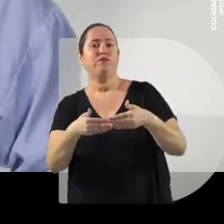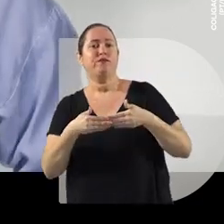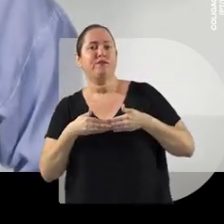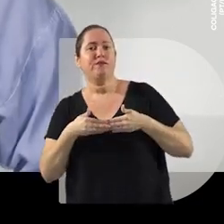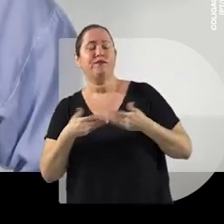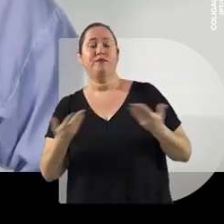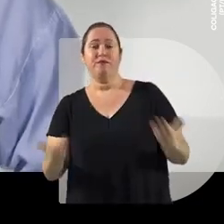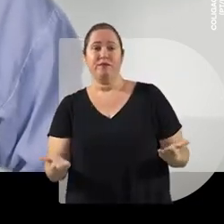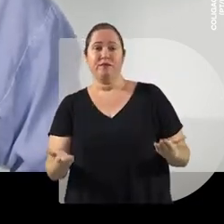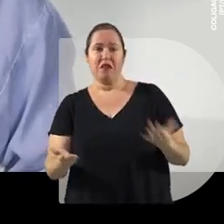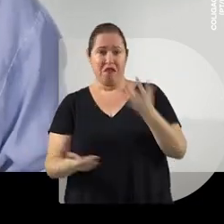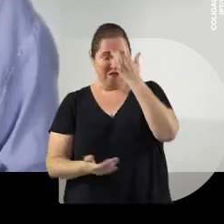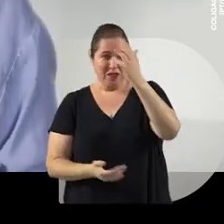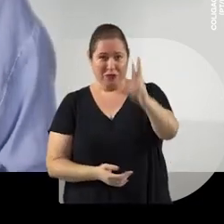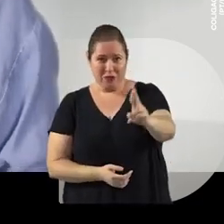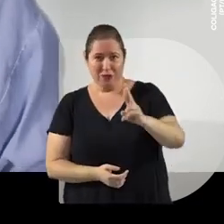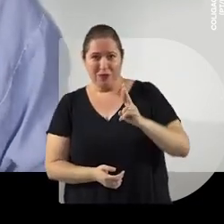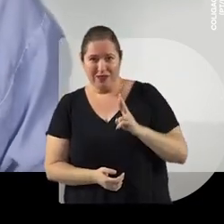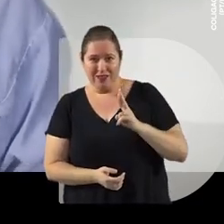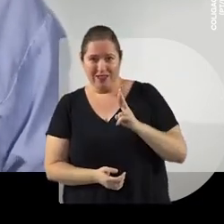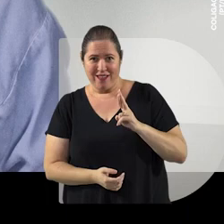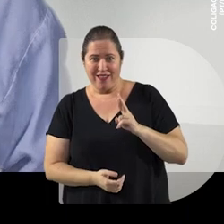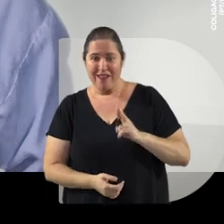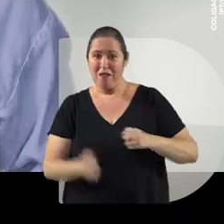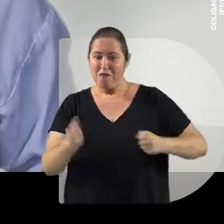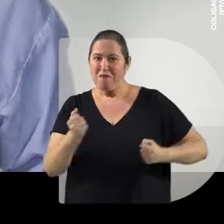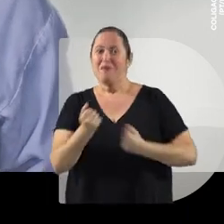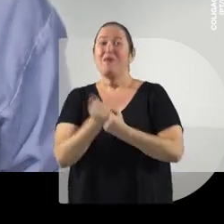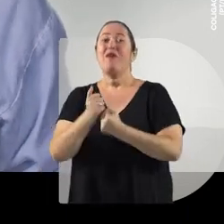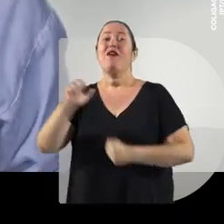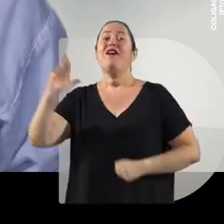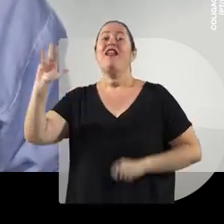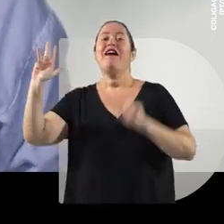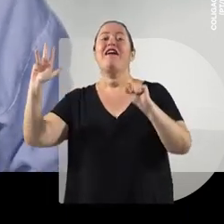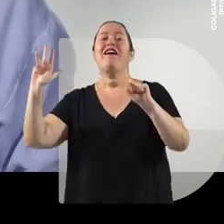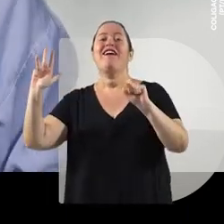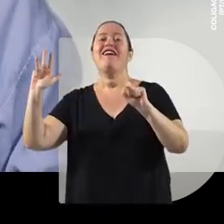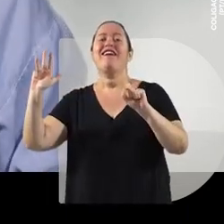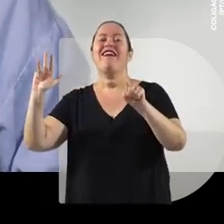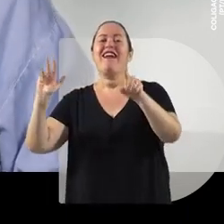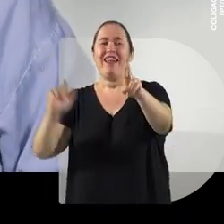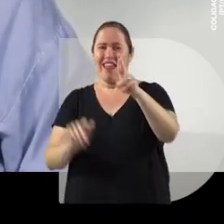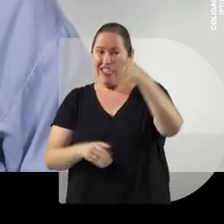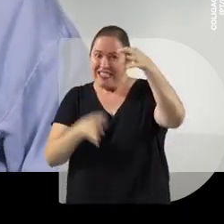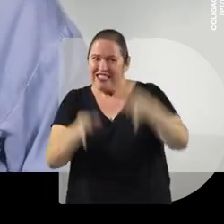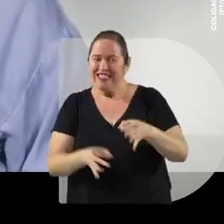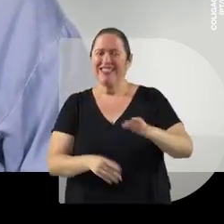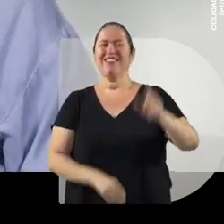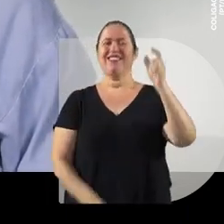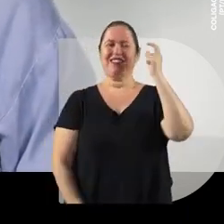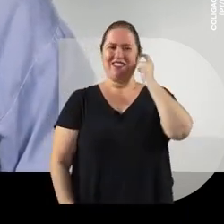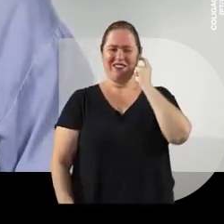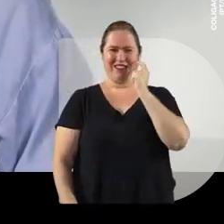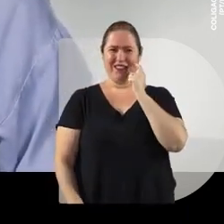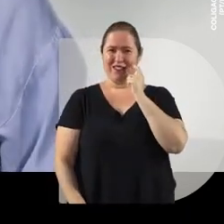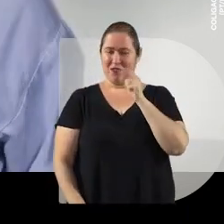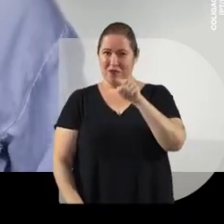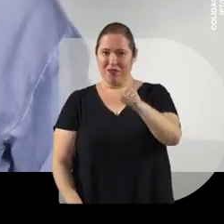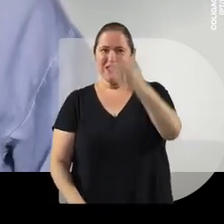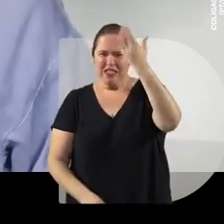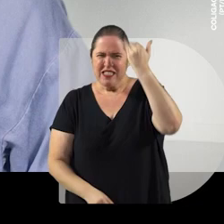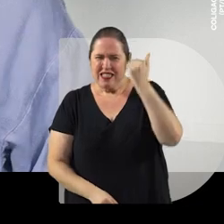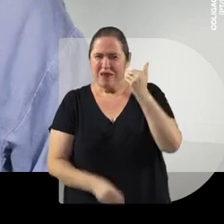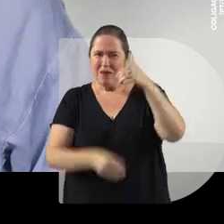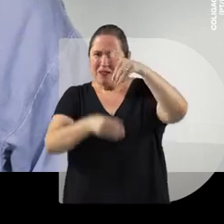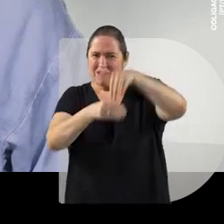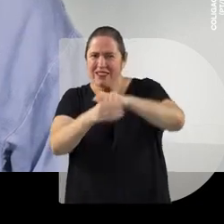se absteve. Está fácil responder. Quem tem o apoio de Lula? Acertou quem respondeu Danilo. Então